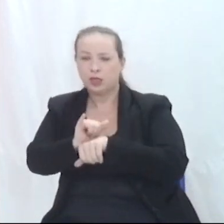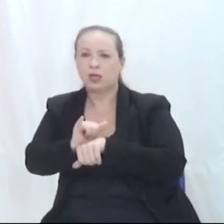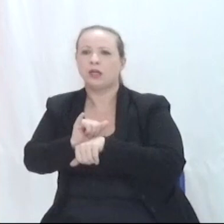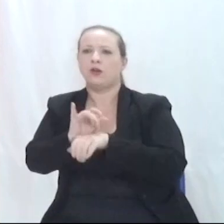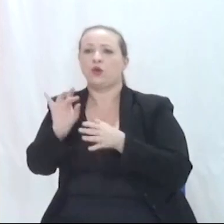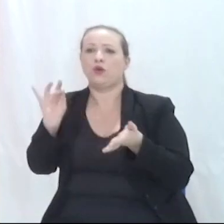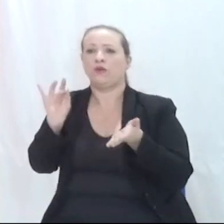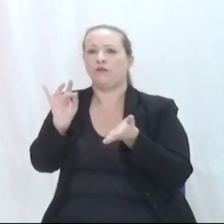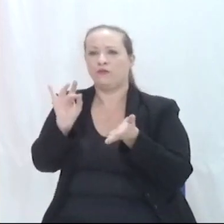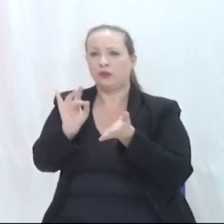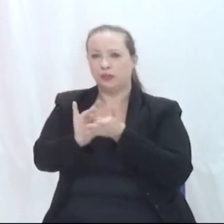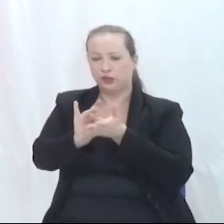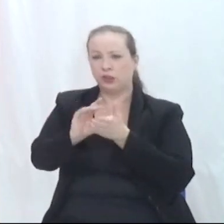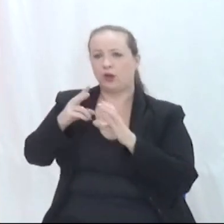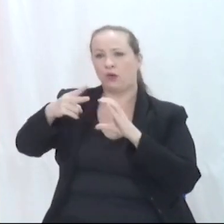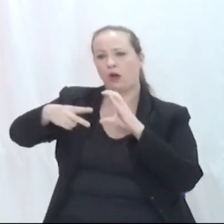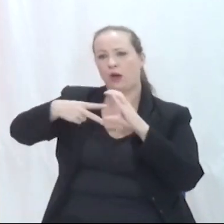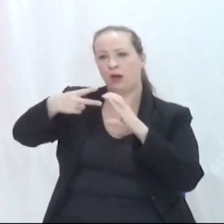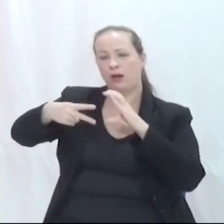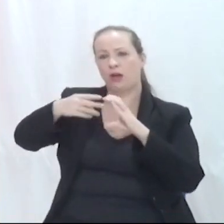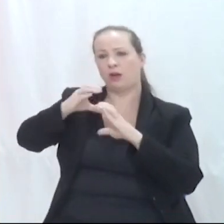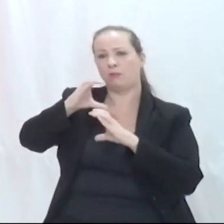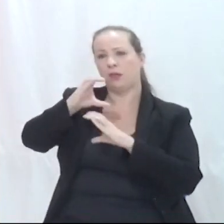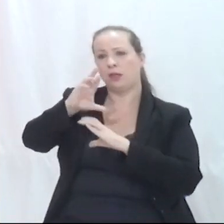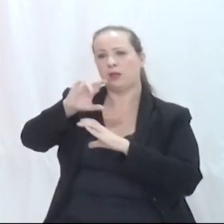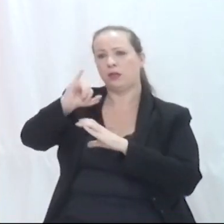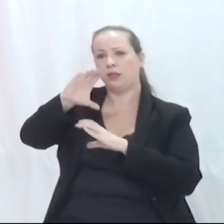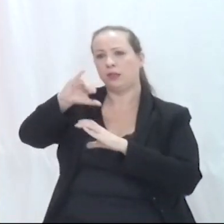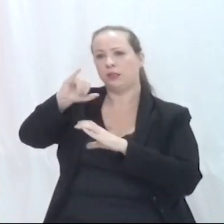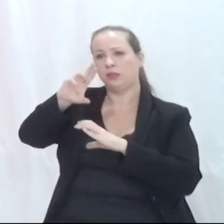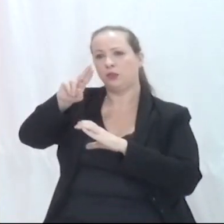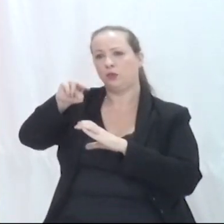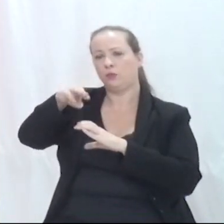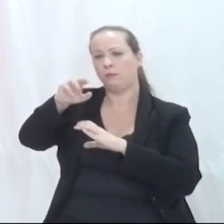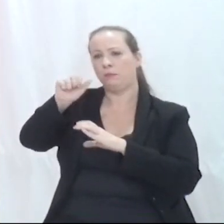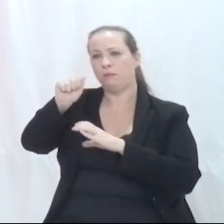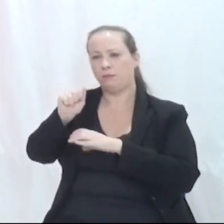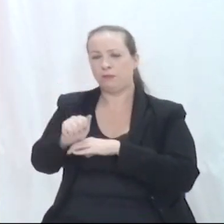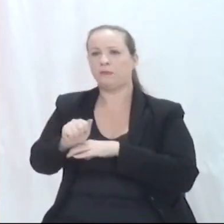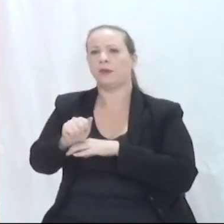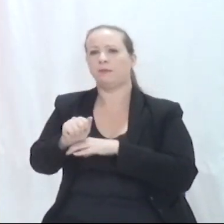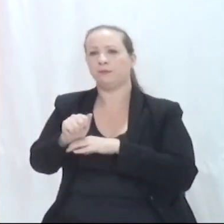Legislativo YouTube Câmara Cristiúma e Facebook Câmara Cristiúma.